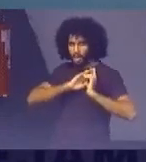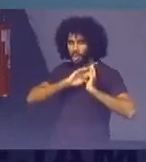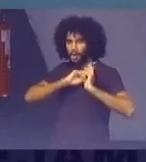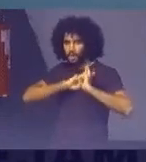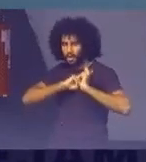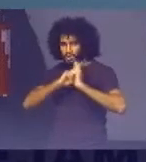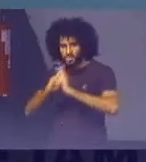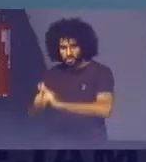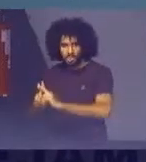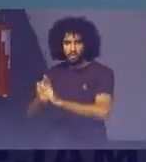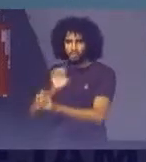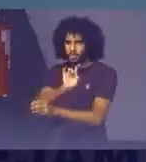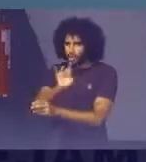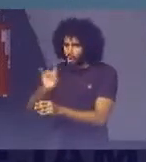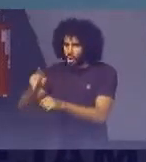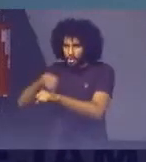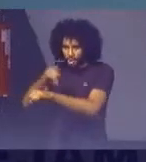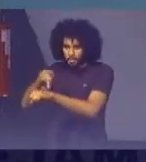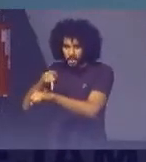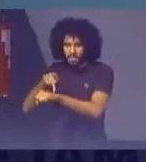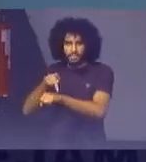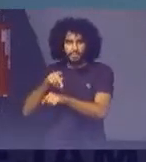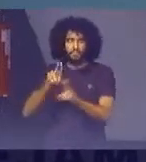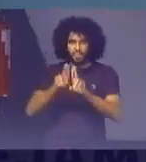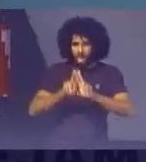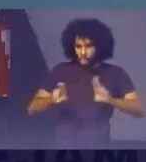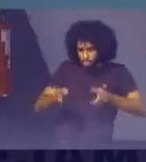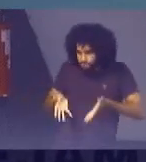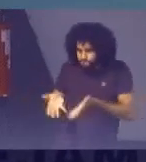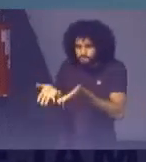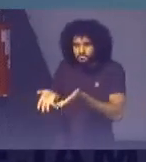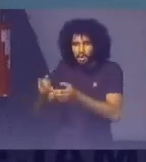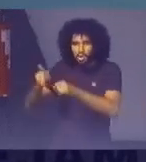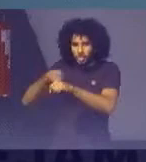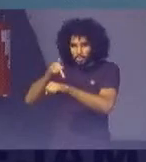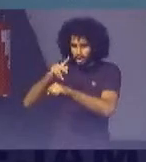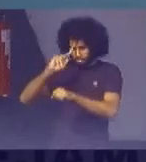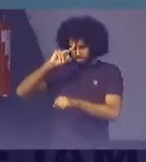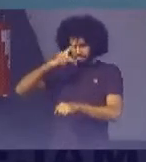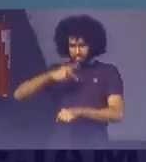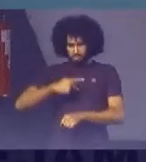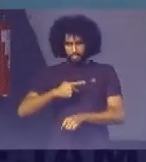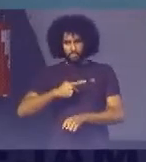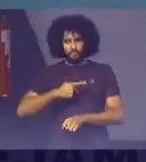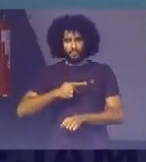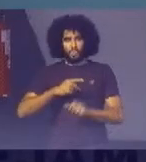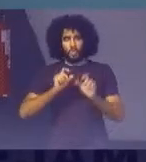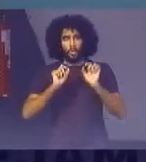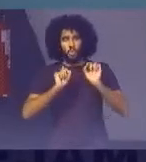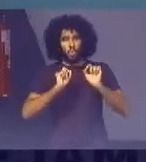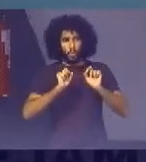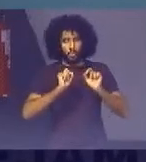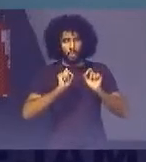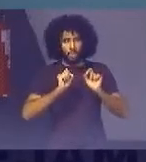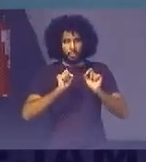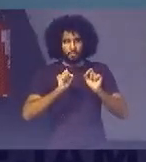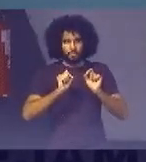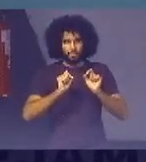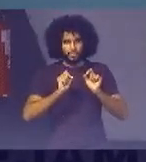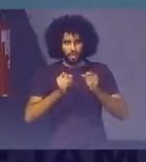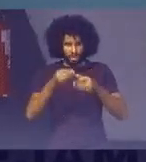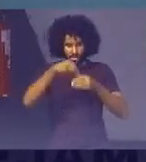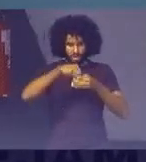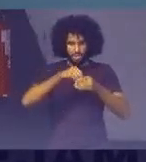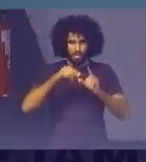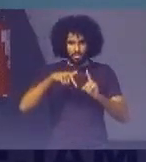país As Nações Unidas Incentivam Que os países Olhem para si mesmo E considerem Dentro daquelas